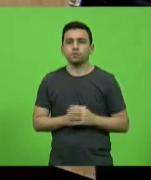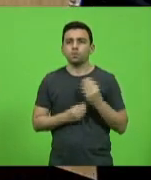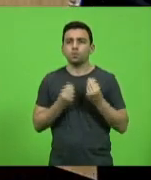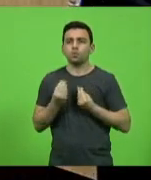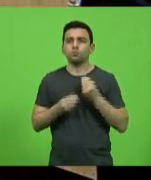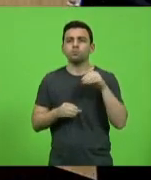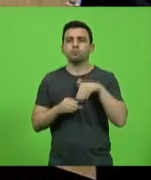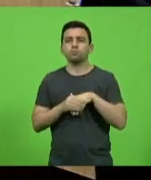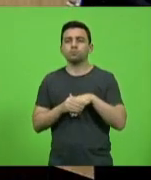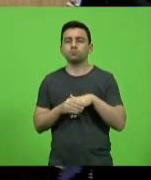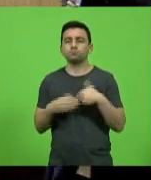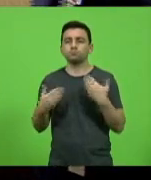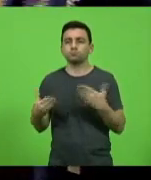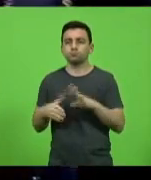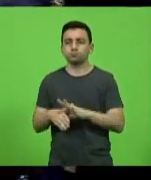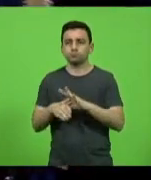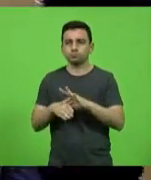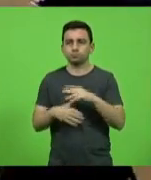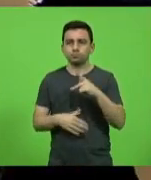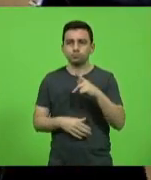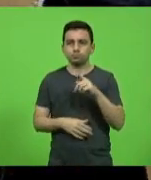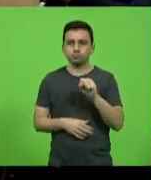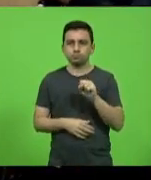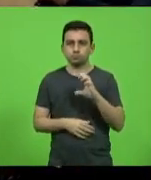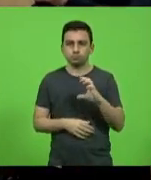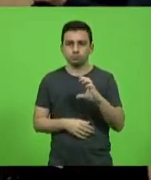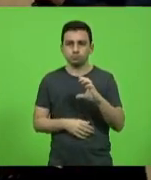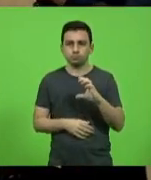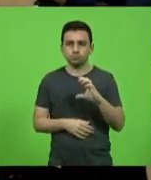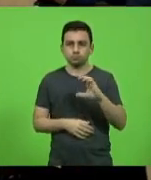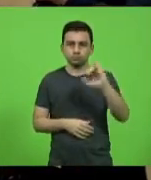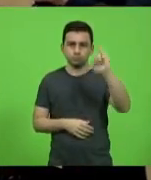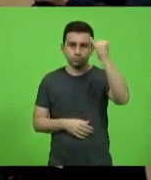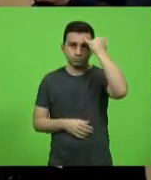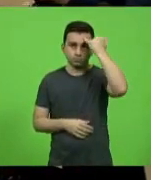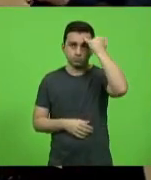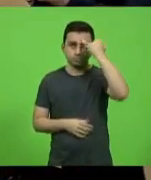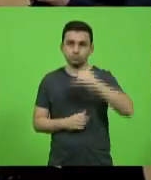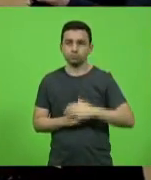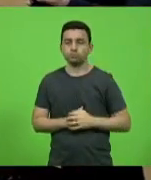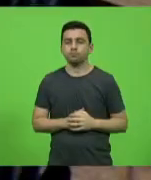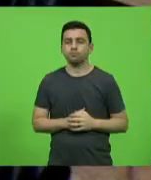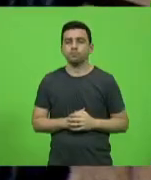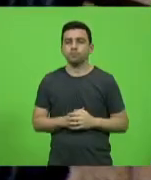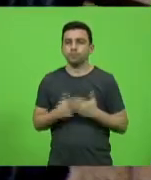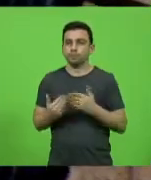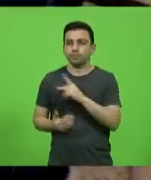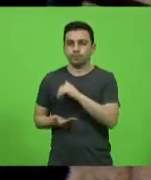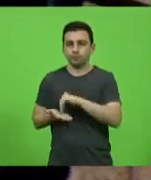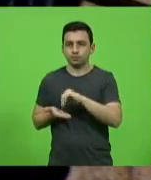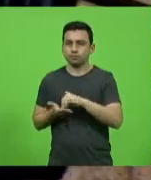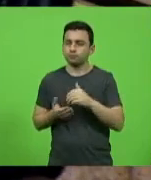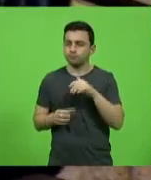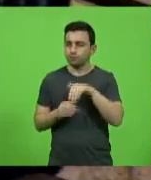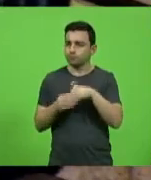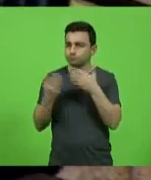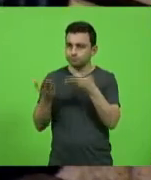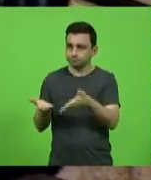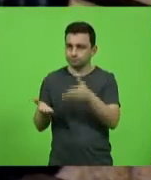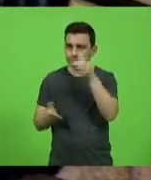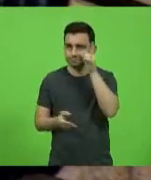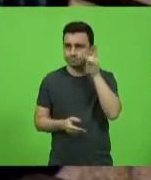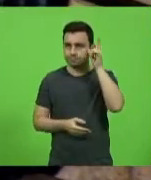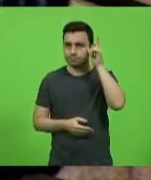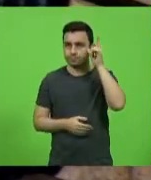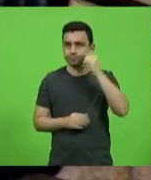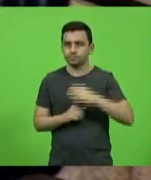o líder do PSC, deputado Jair Mioto? Senhor secretário, voto em vossa excelência, deputado Laércio